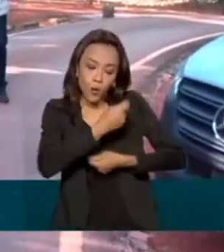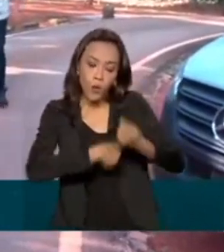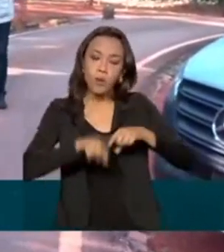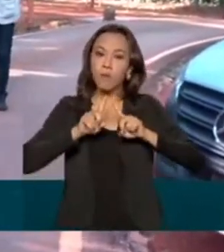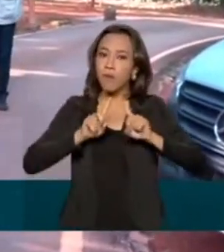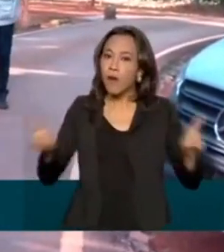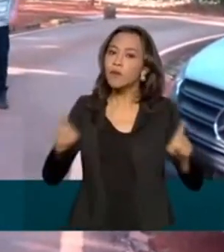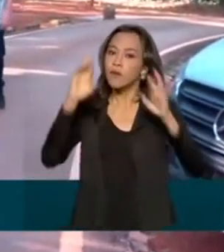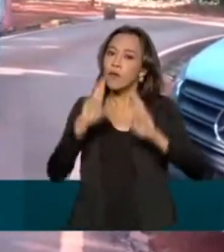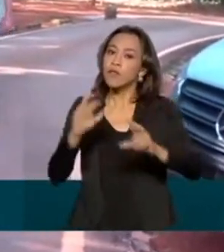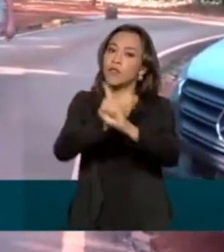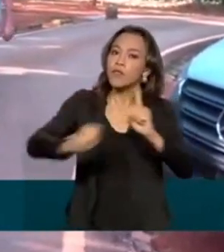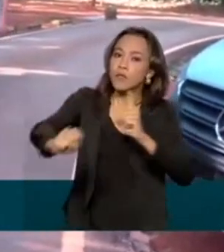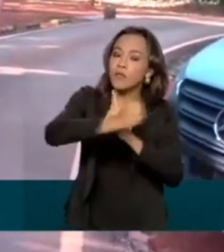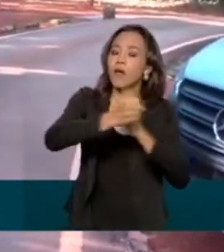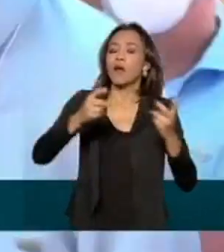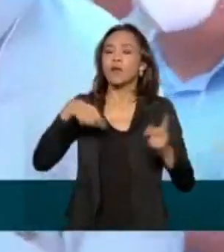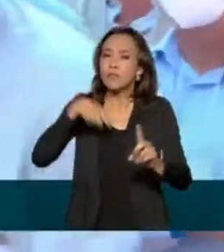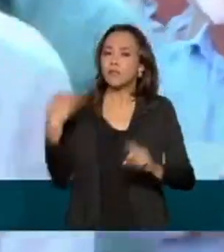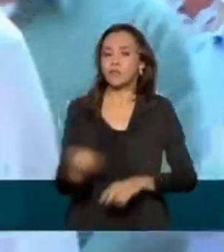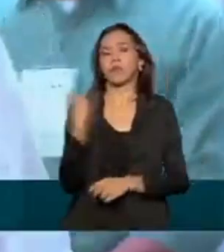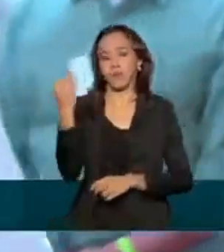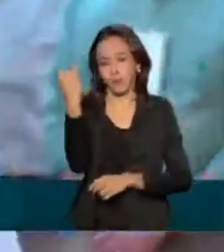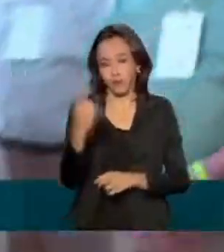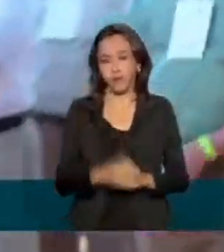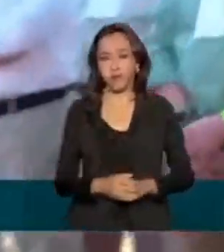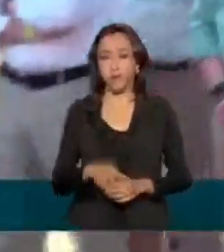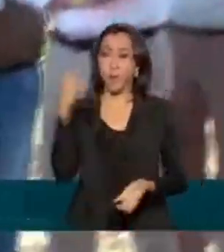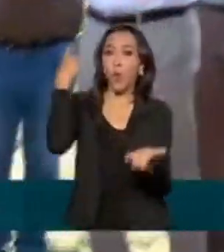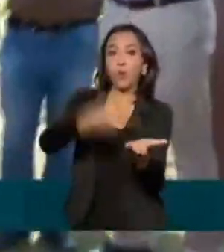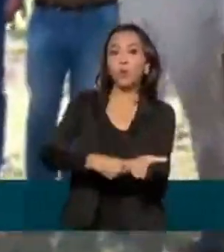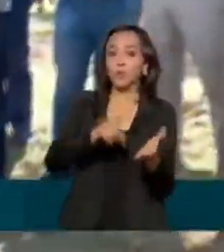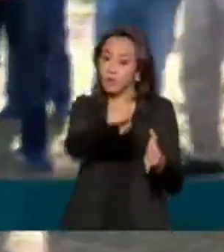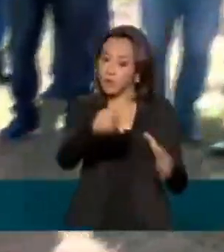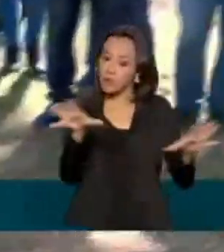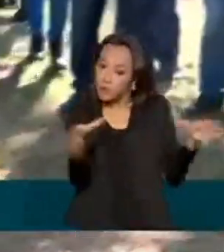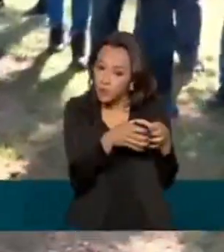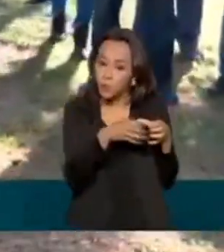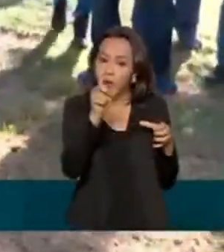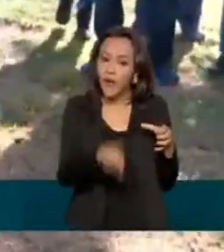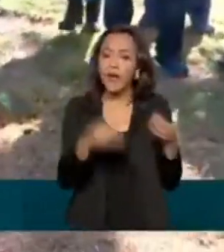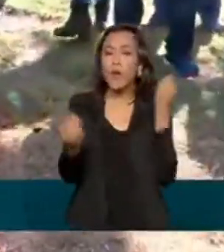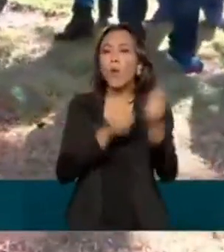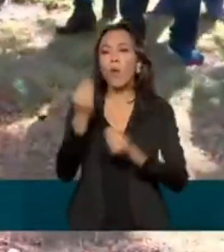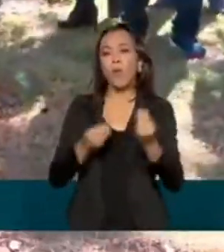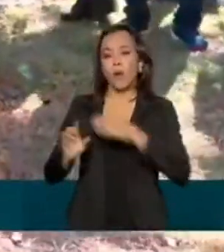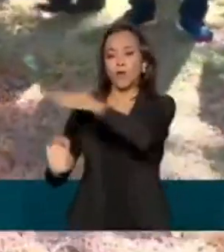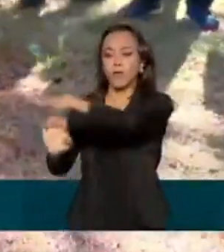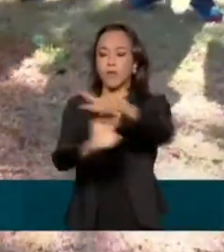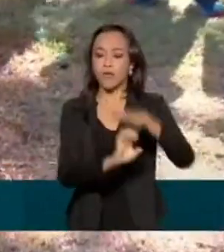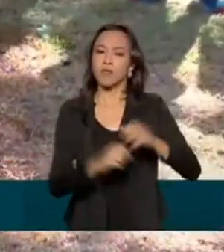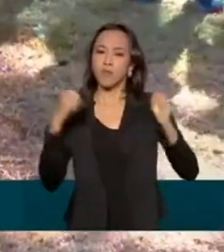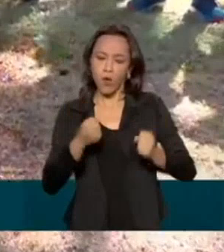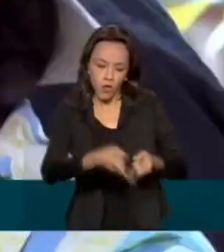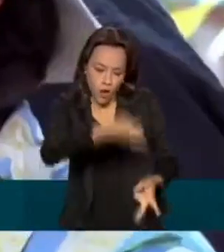sociais e meio ambiental são muito importantes. O objetivo da missão é mostrar como a iniciativa privada pode explorar os recursos,